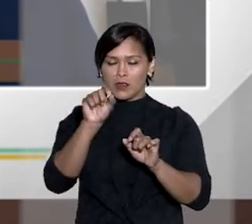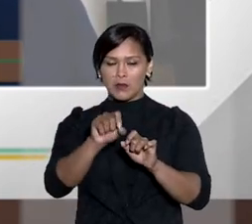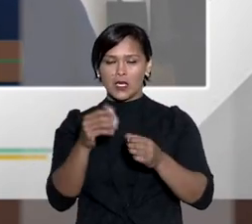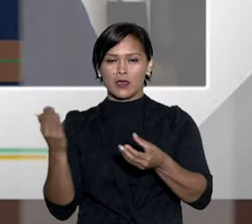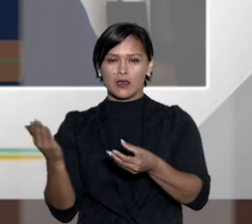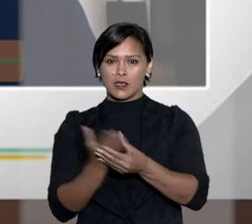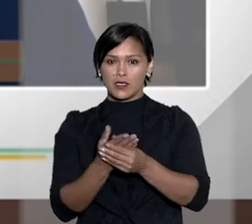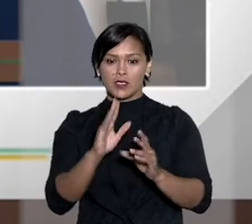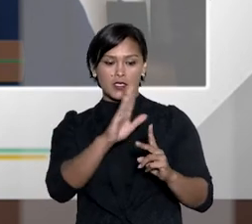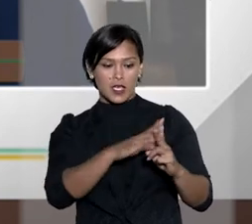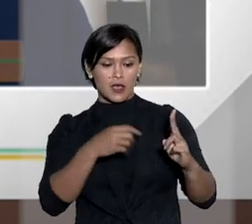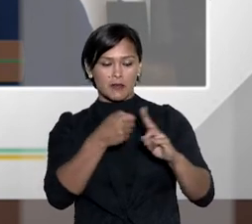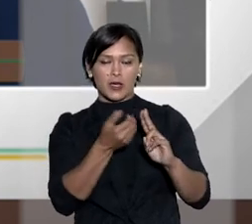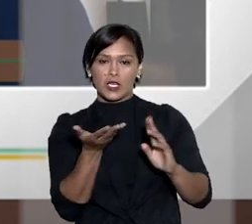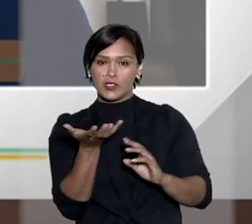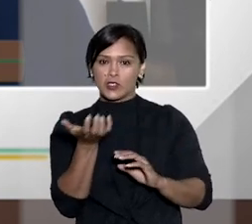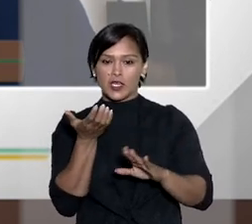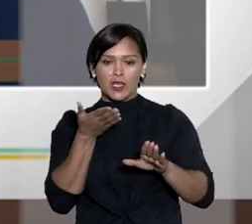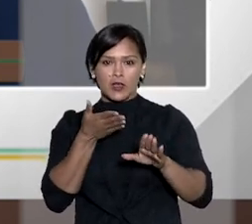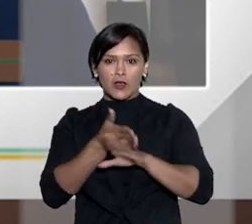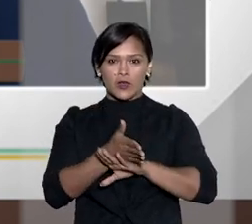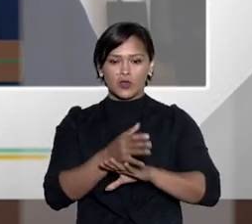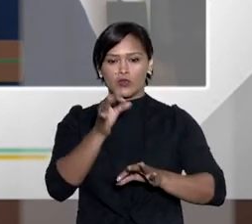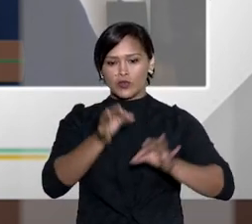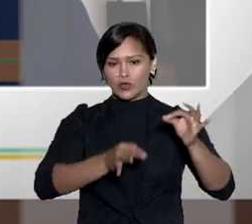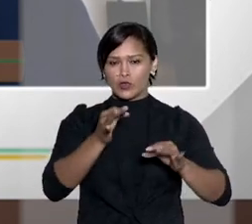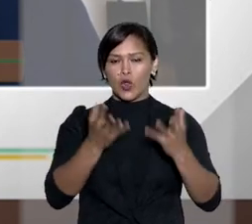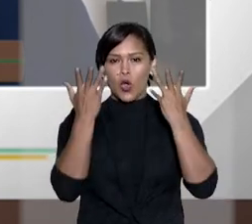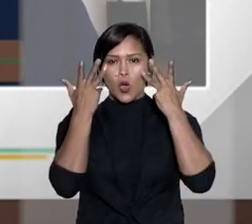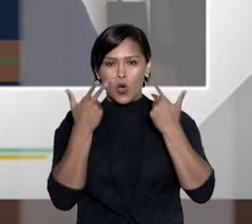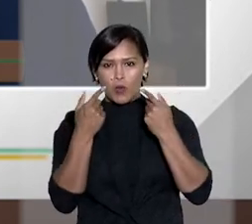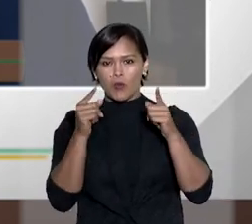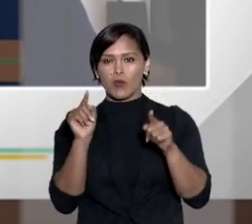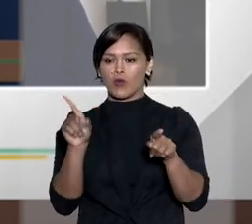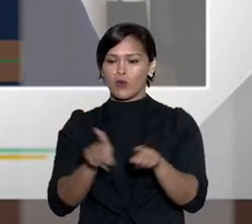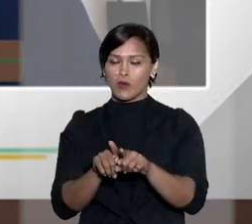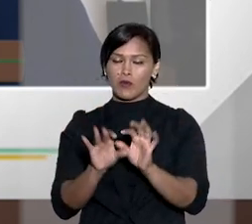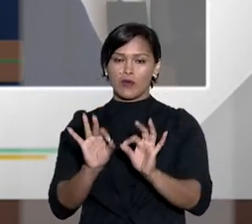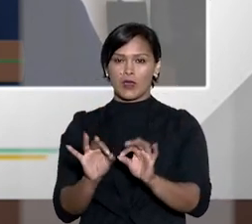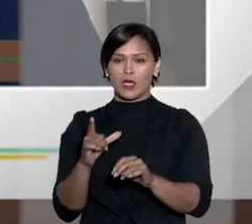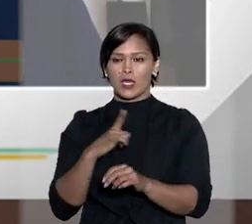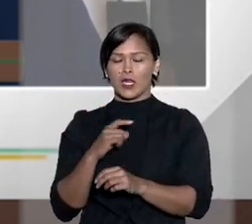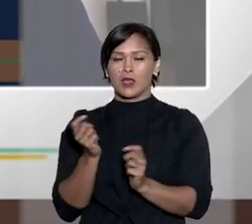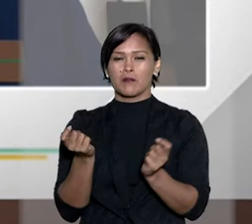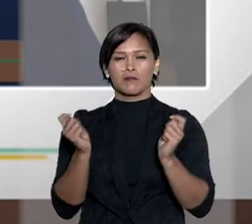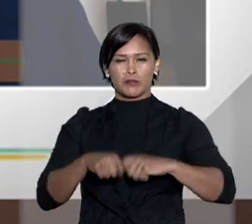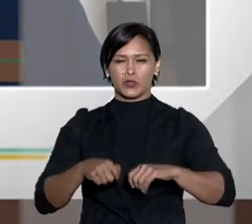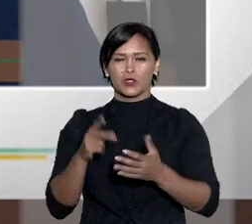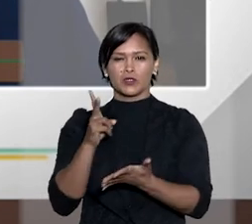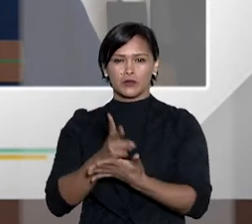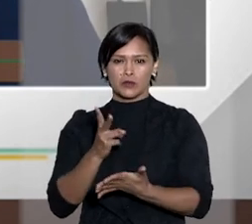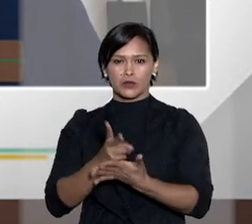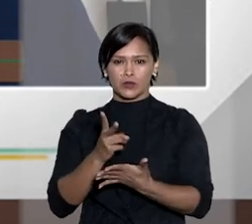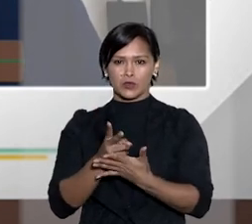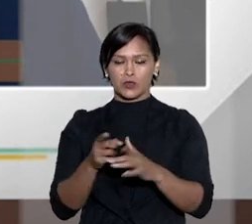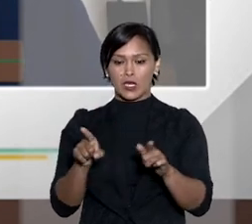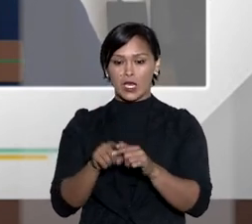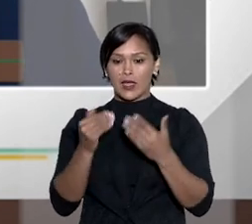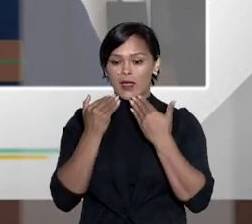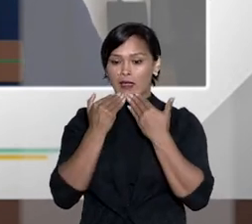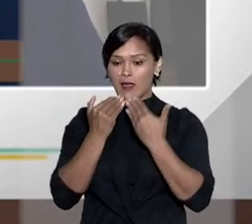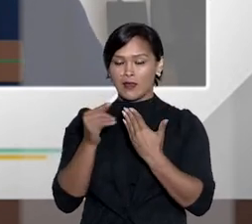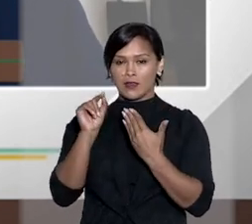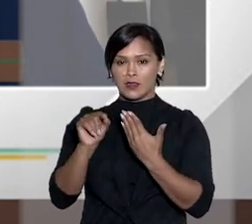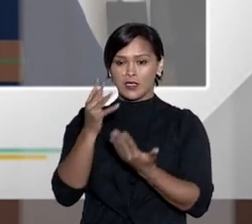agora é evidente que essa ação que a parte pretende ingressar na vara comum ela